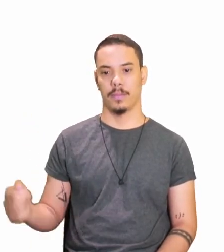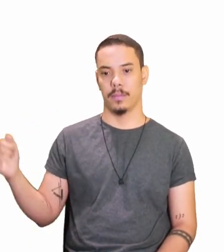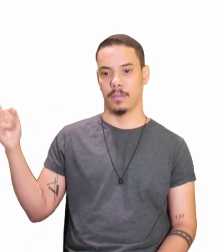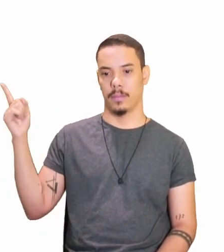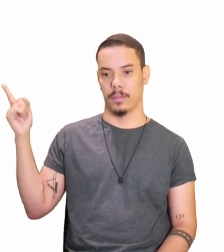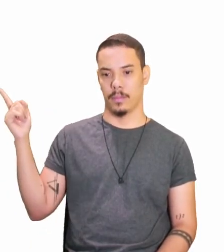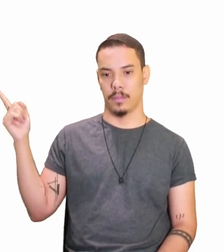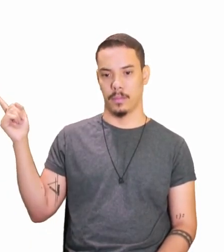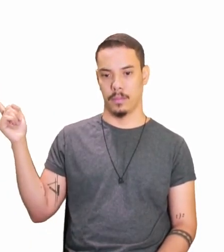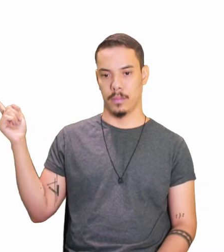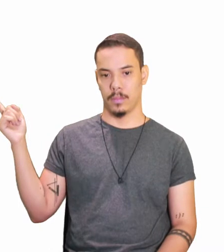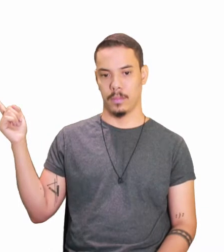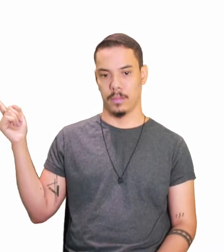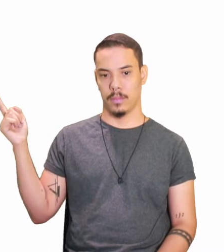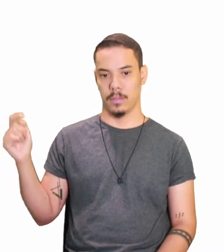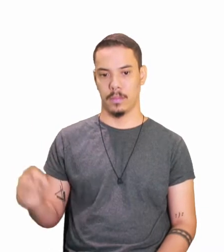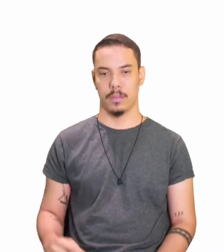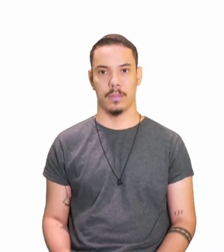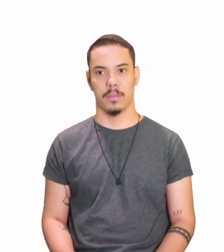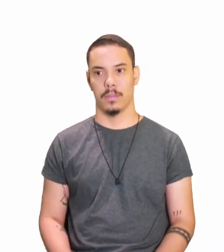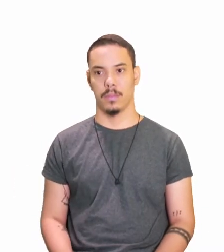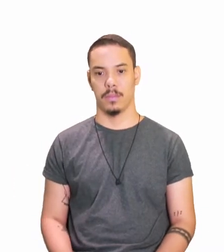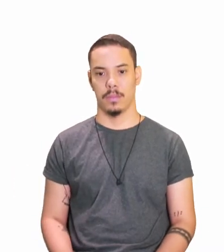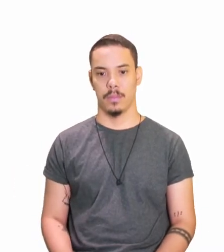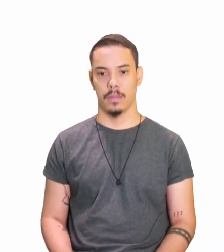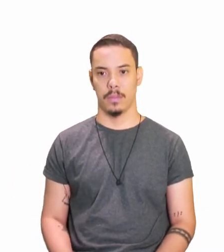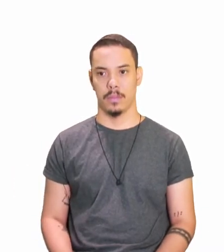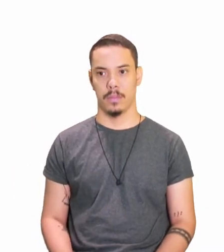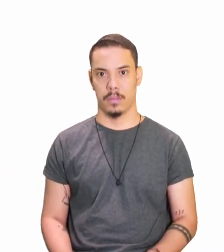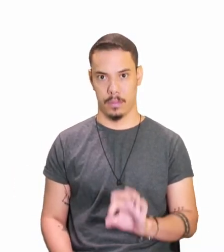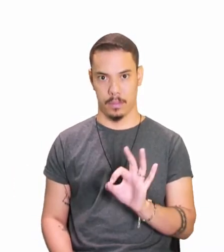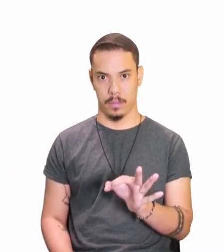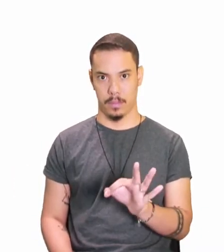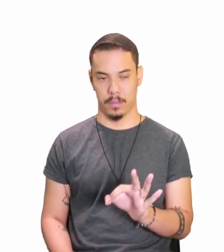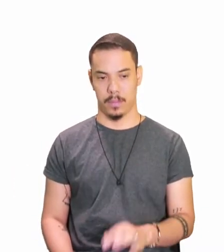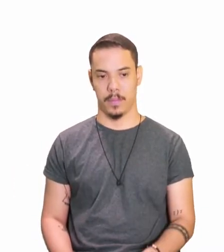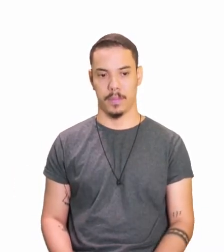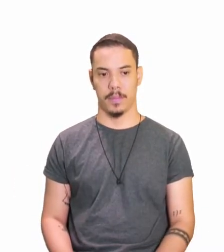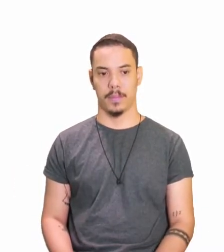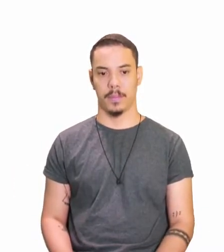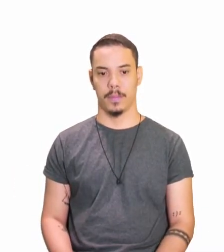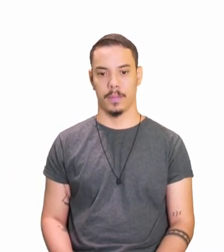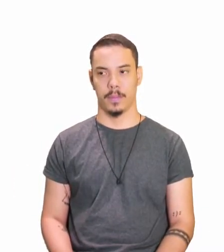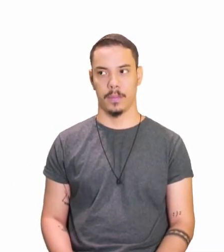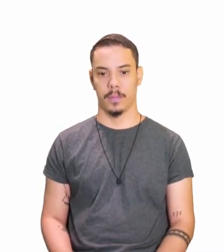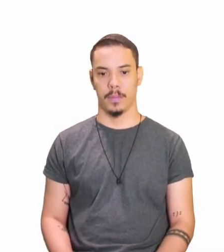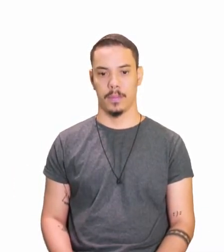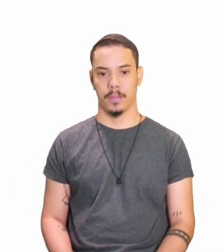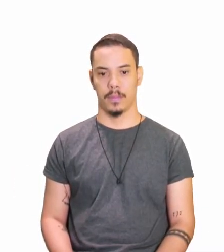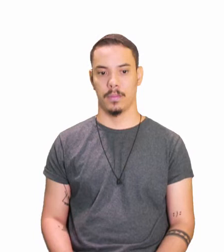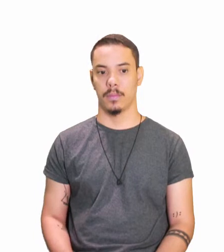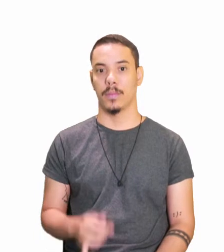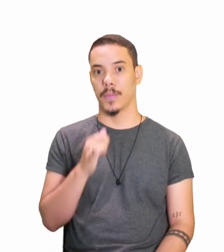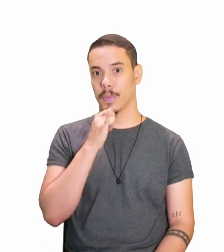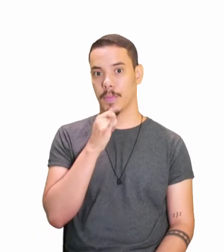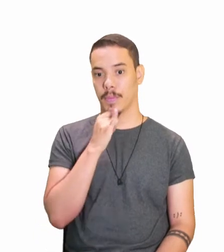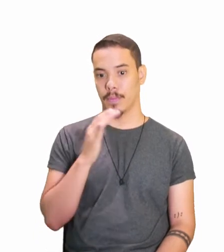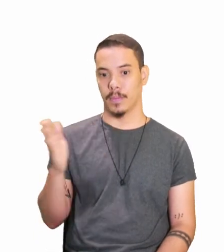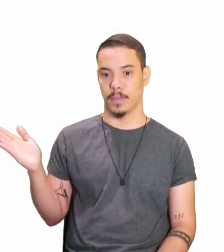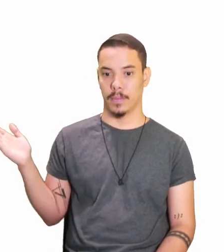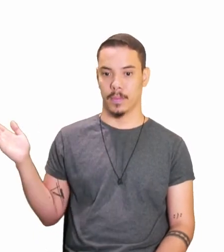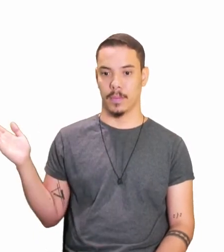tem extinto, estão ouvindo aí? E tem fixado, e